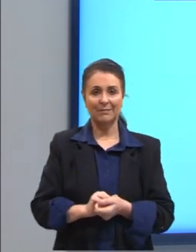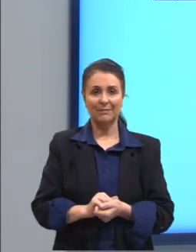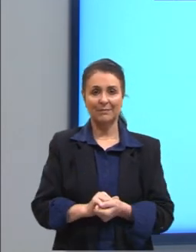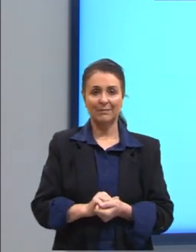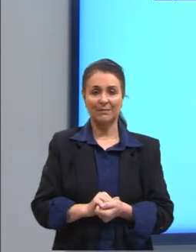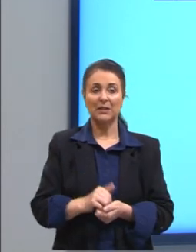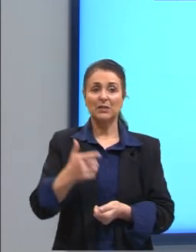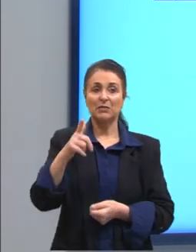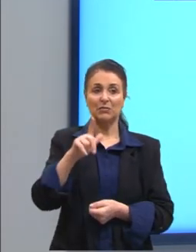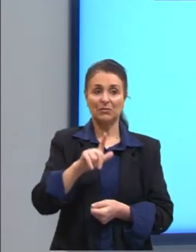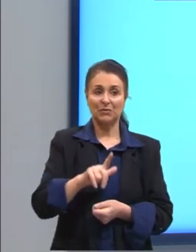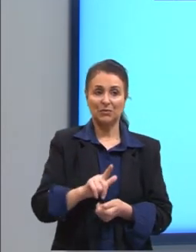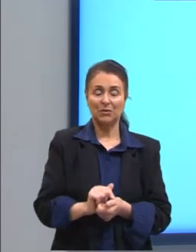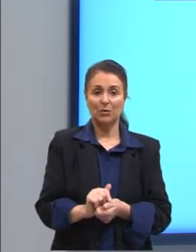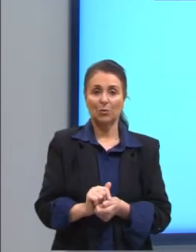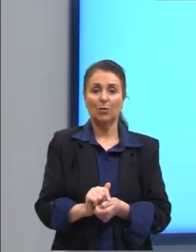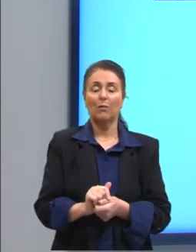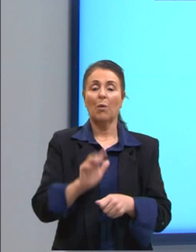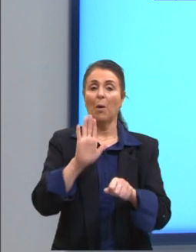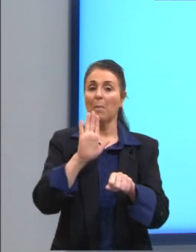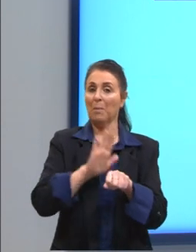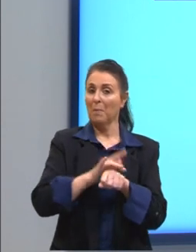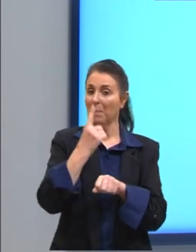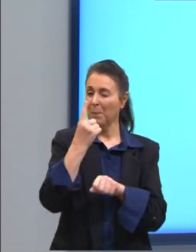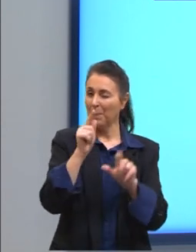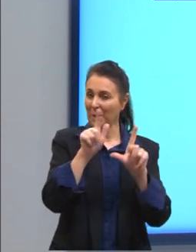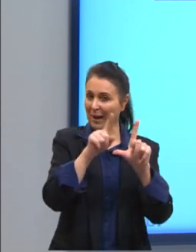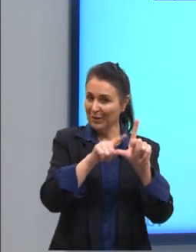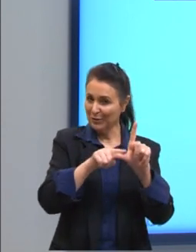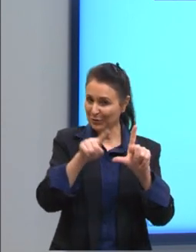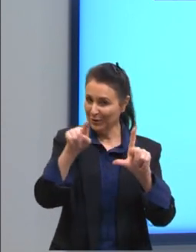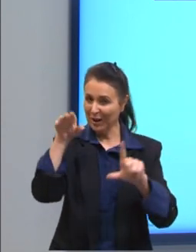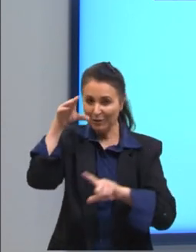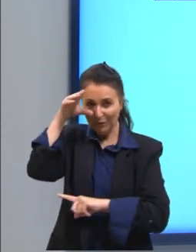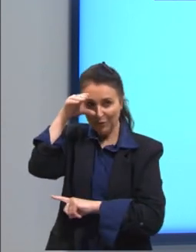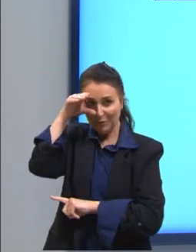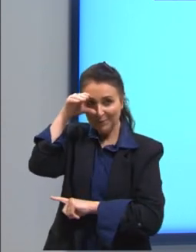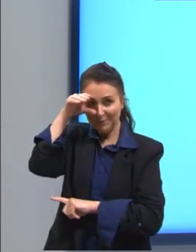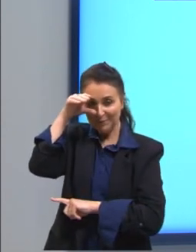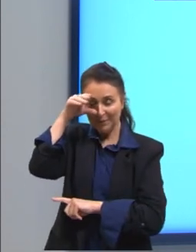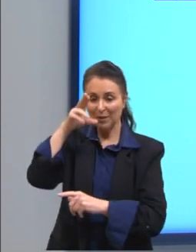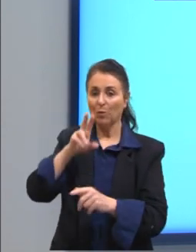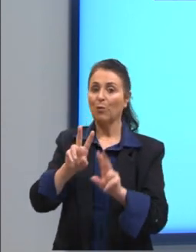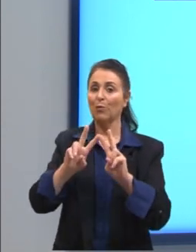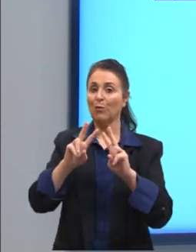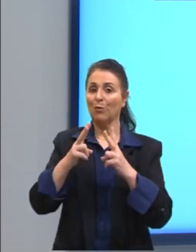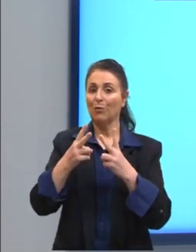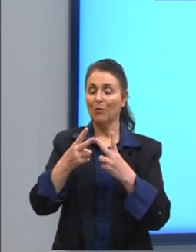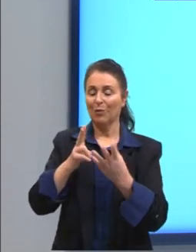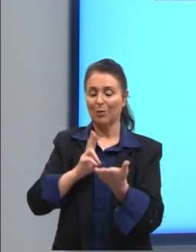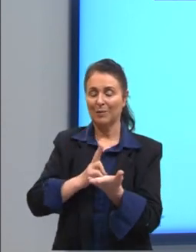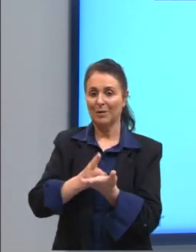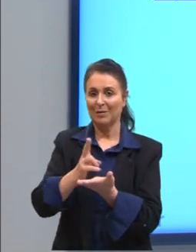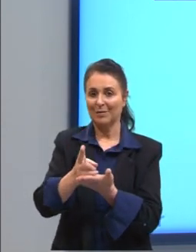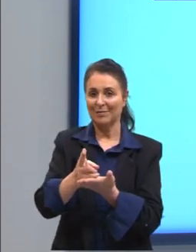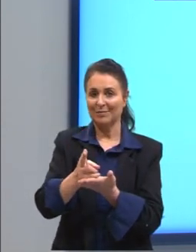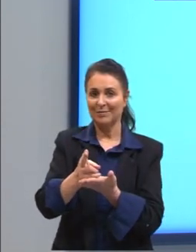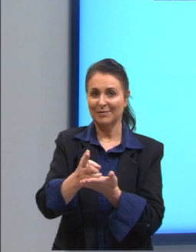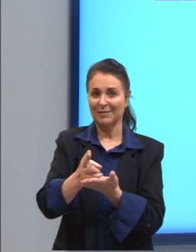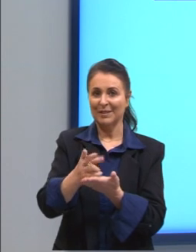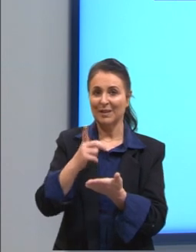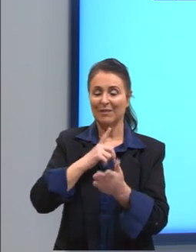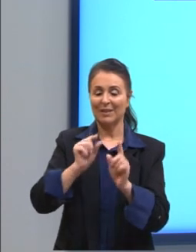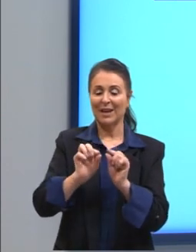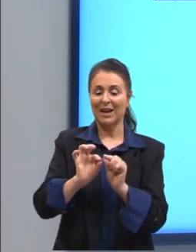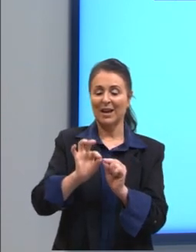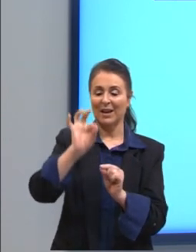De novo, mais o gráfico para a gente observar. Vejam que agora o volume é constante. Então, gente vai ter essa